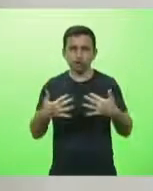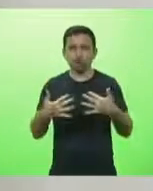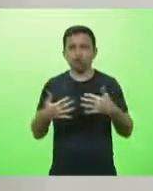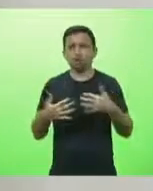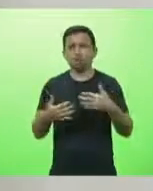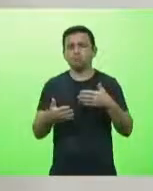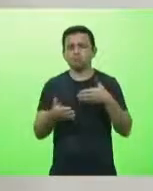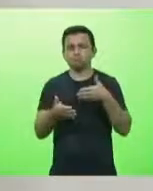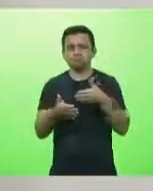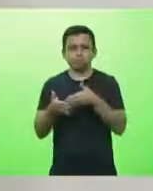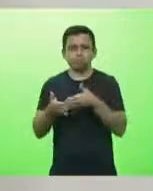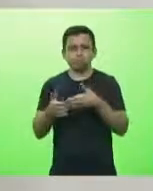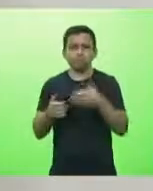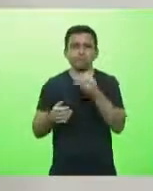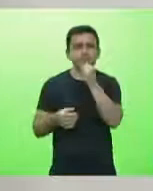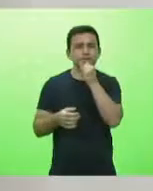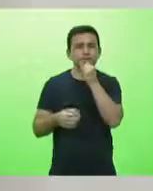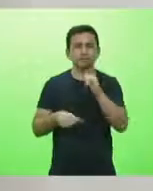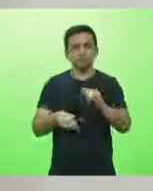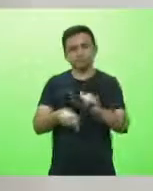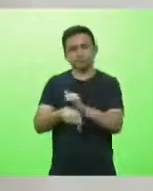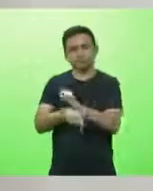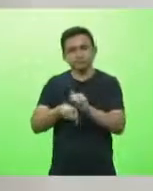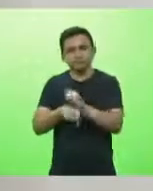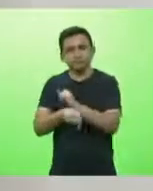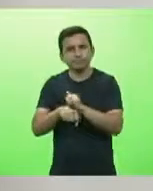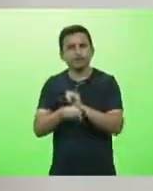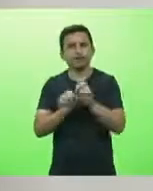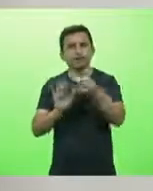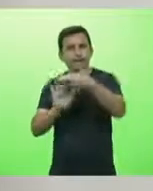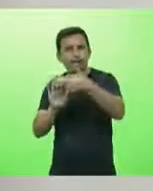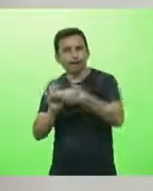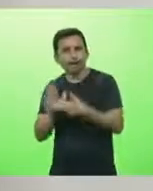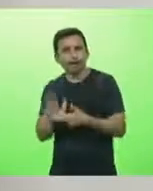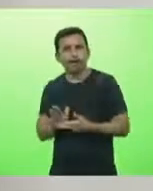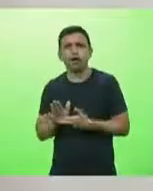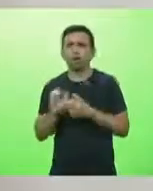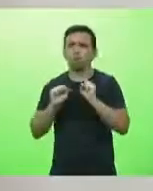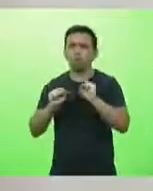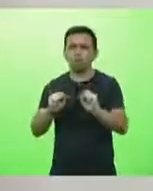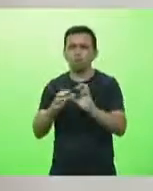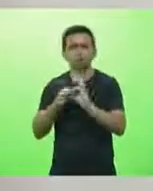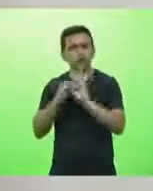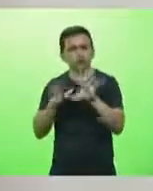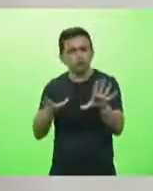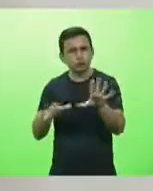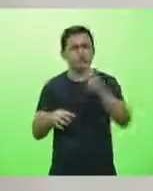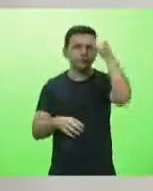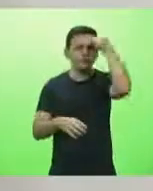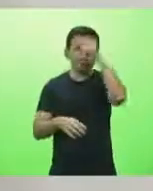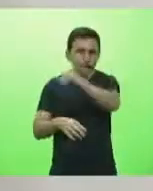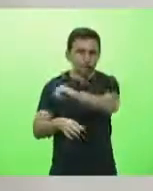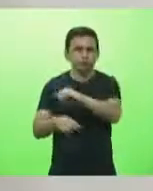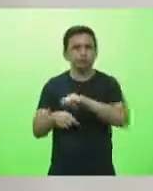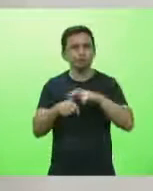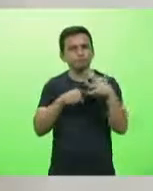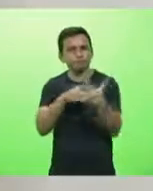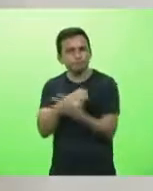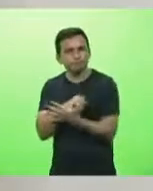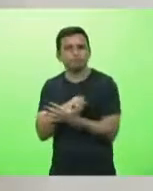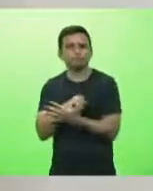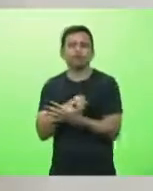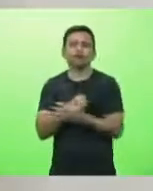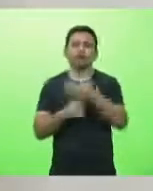medidas pode tirar, por favor, não impede que medidas sejam tomadas para combater o corona, para evitar contaminação